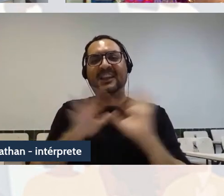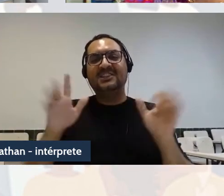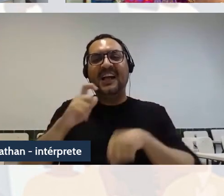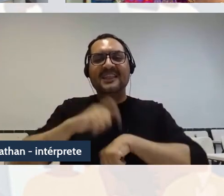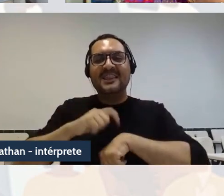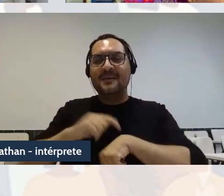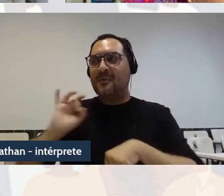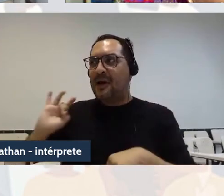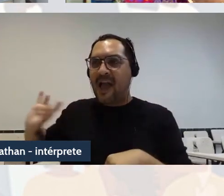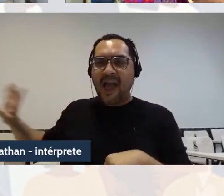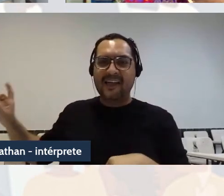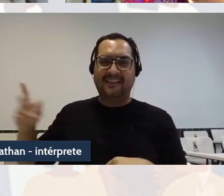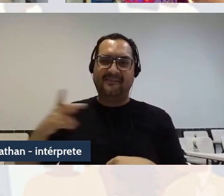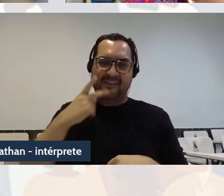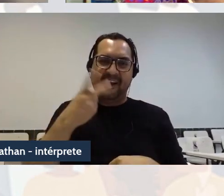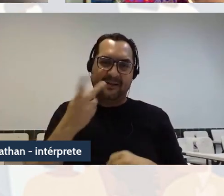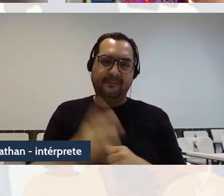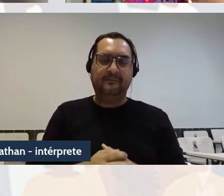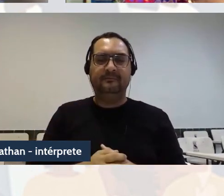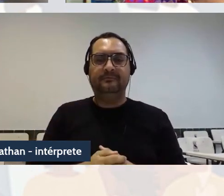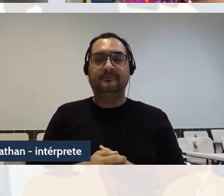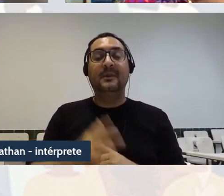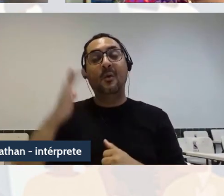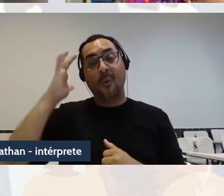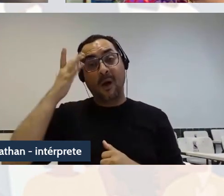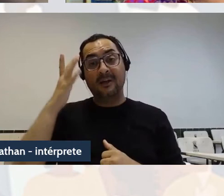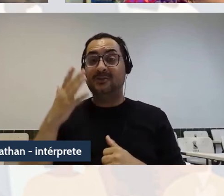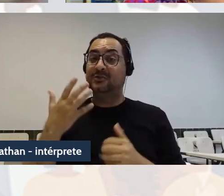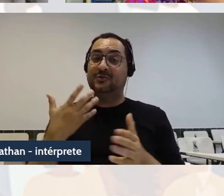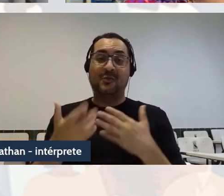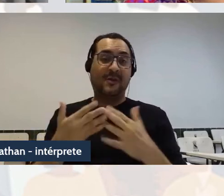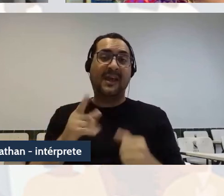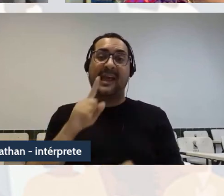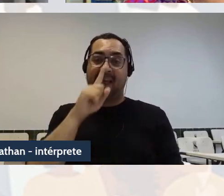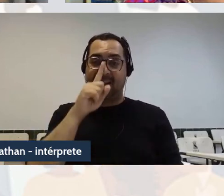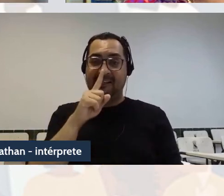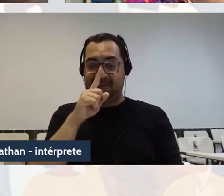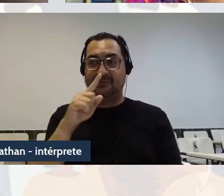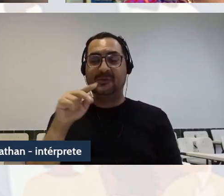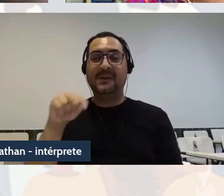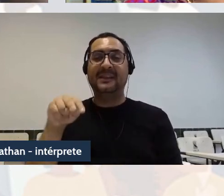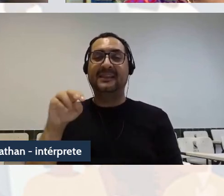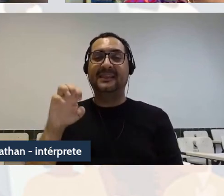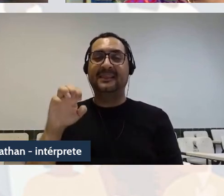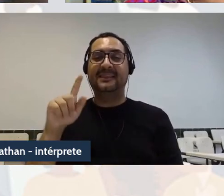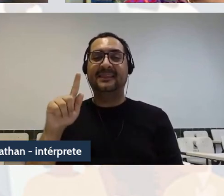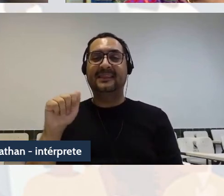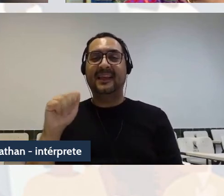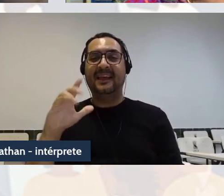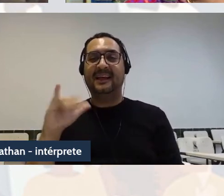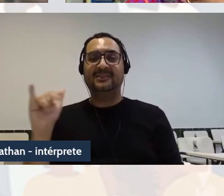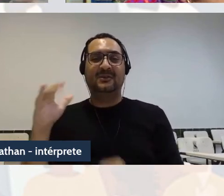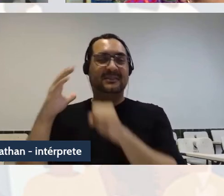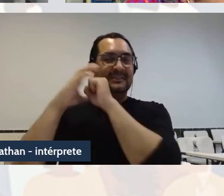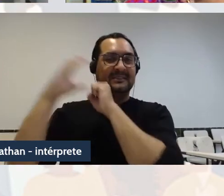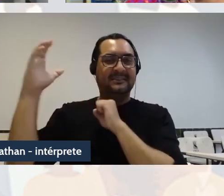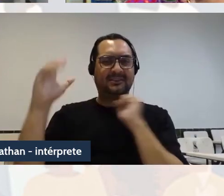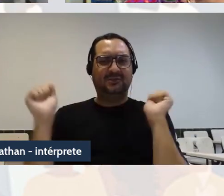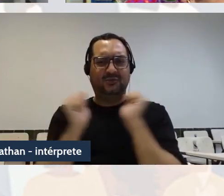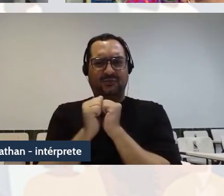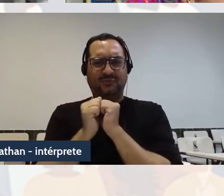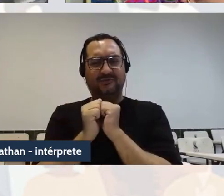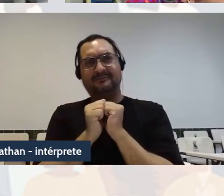eu não sei, eu acho que tudo na vida é risco, né, quando ele coloca aqui o risco do discurso decolonial, de amparar discurso